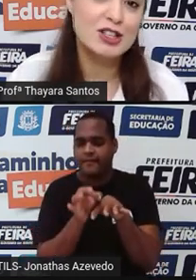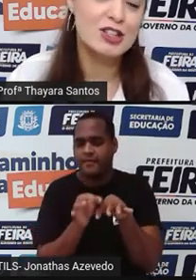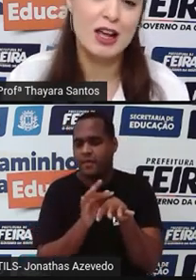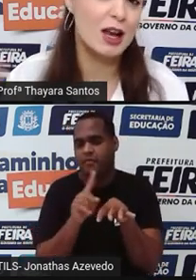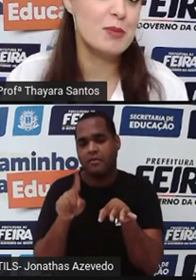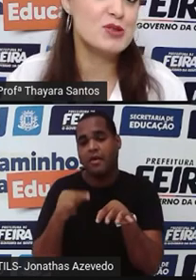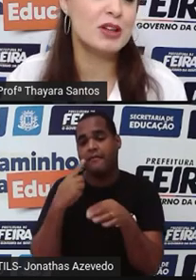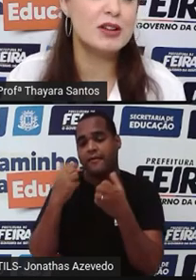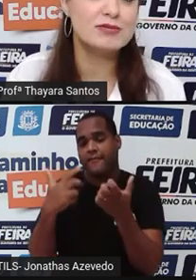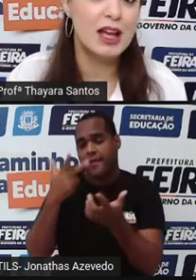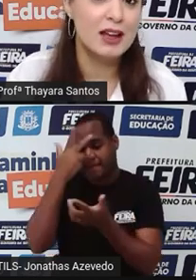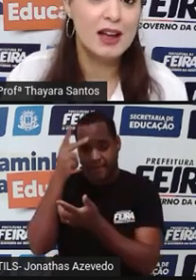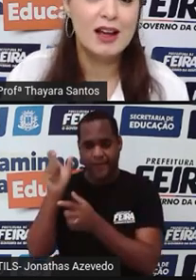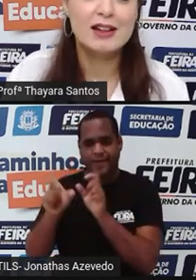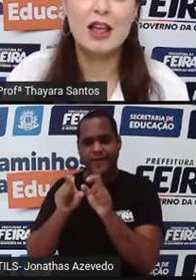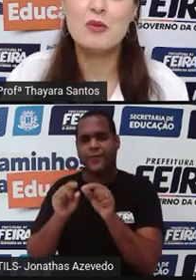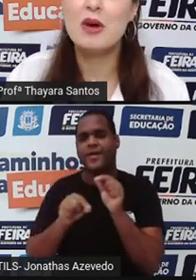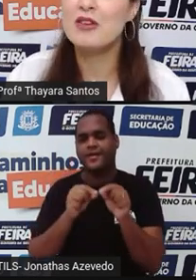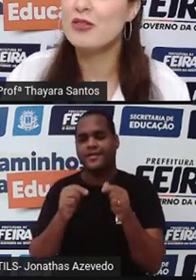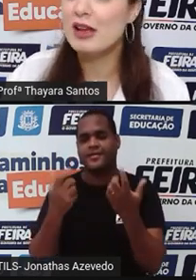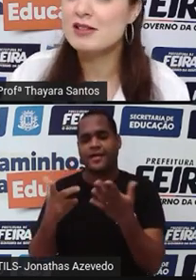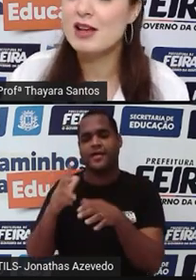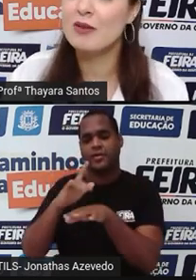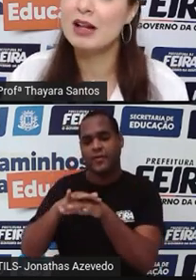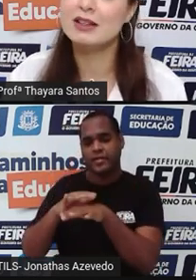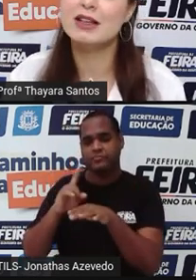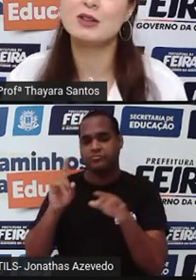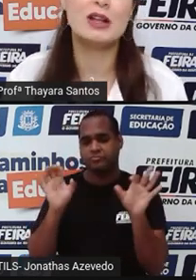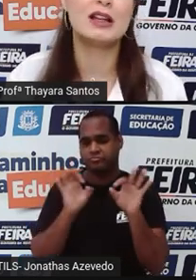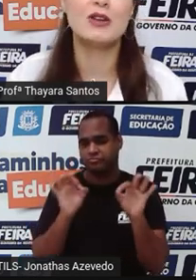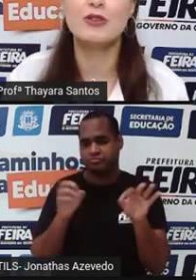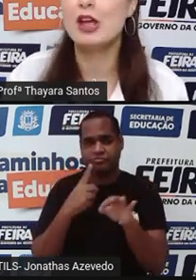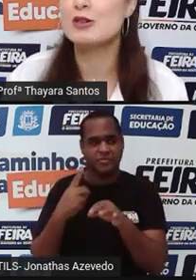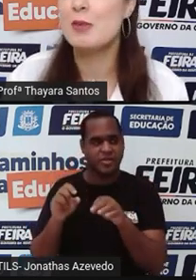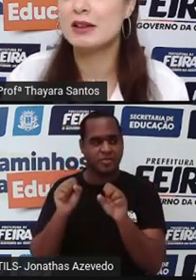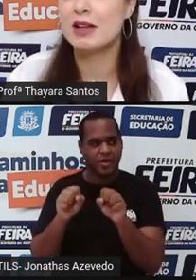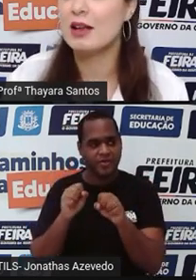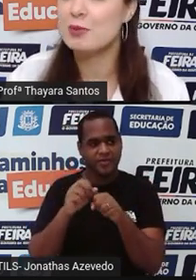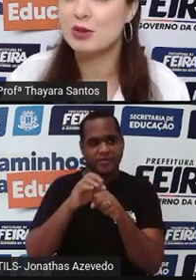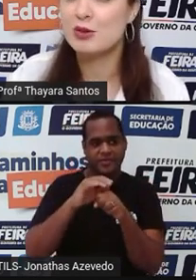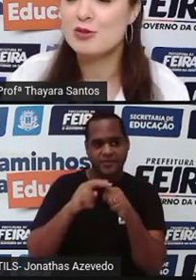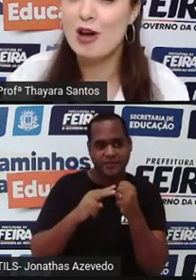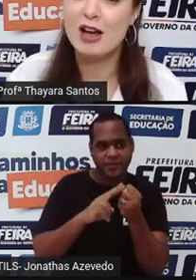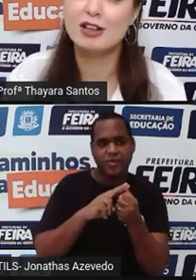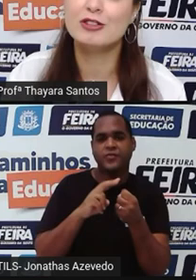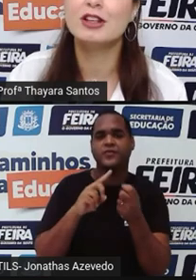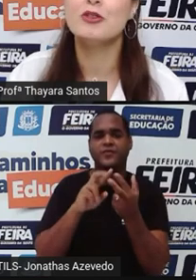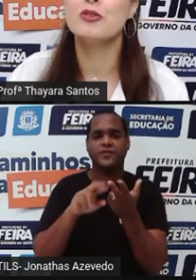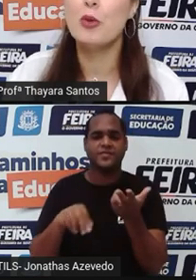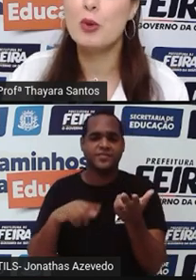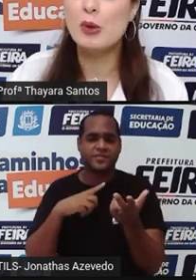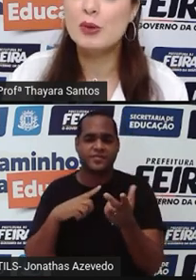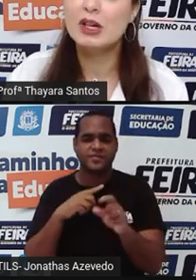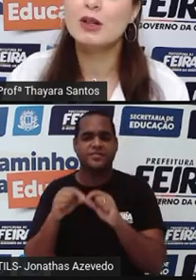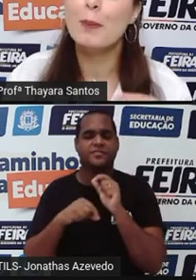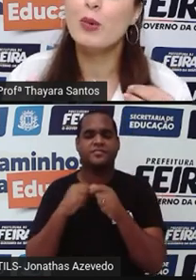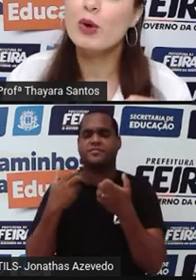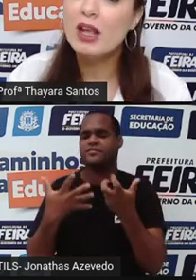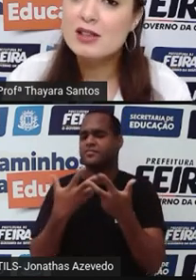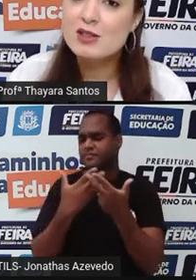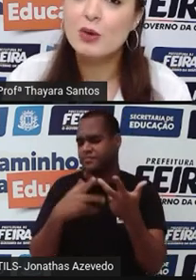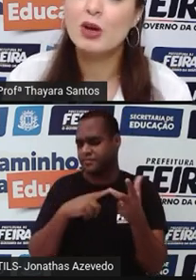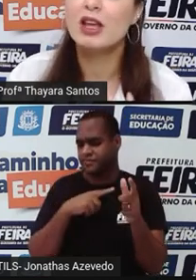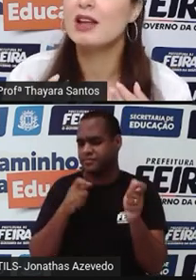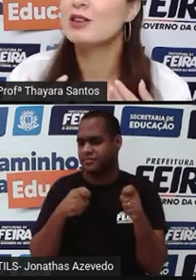é garantia de que aquela pessoa não tem nenhuma infecção ali dentro dela. Nenhum vírus, bactéria, protozoário, fungo. Então,